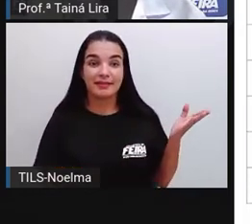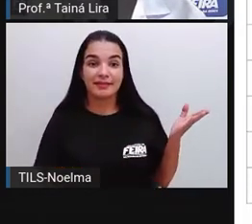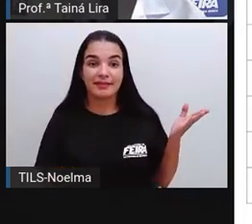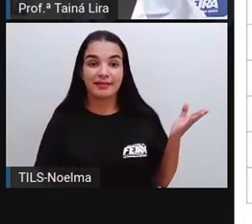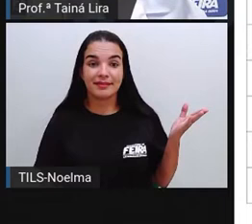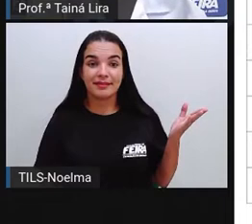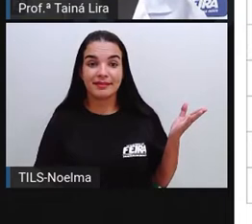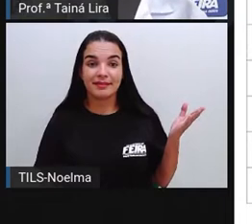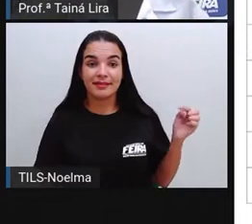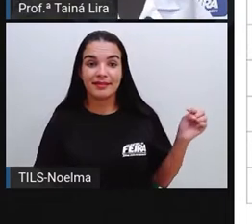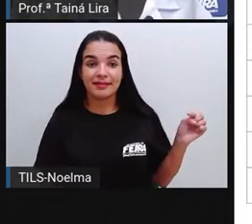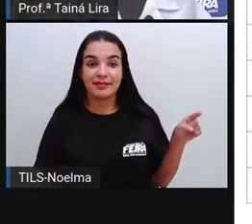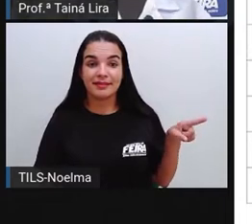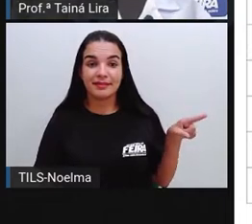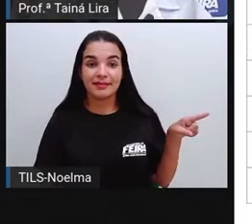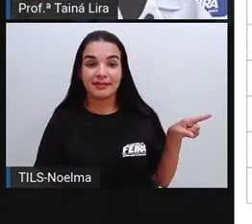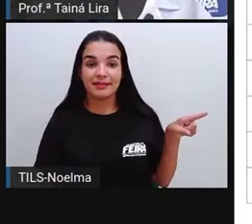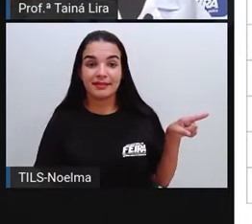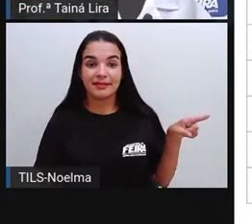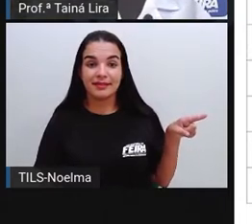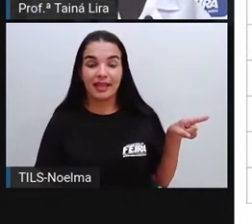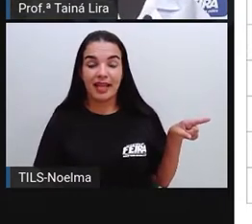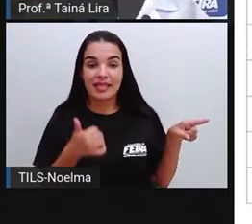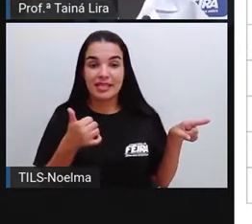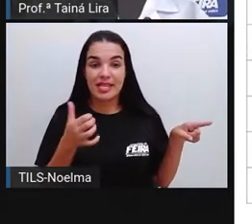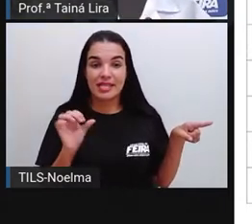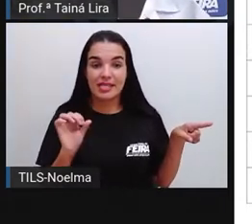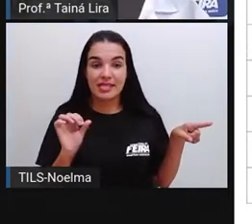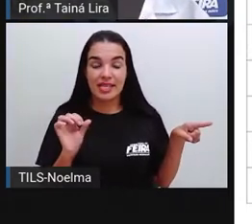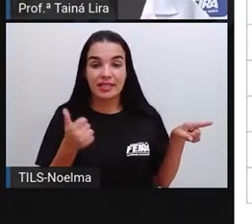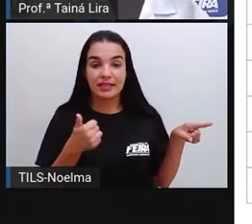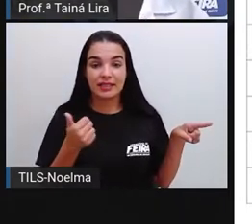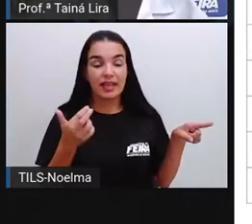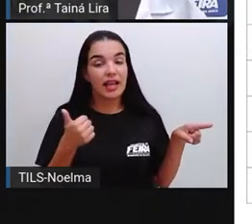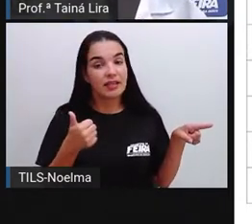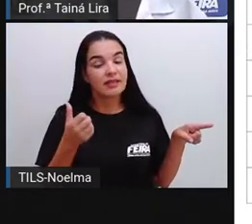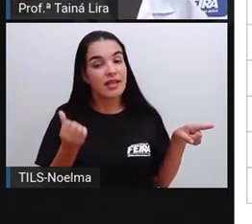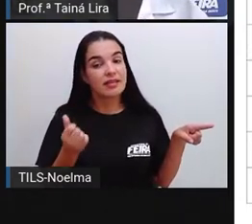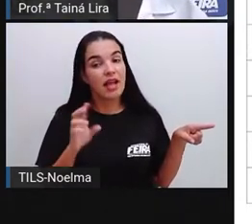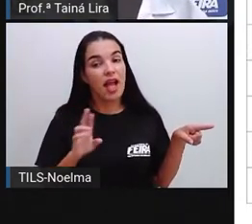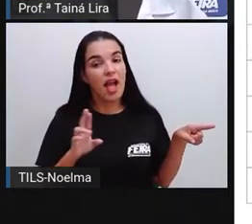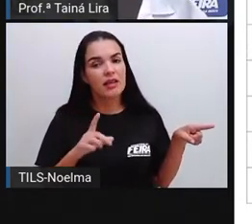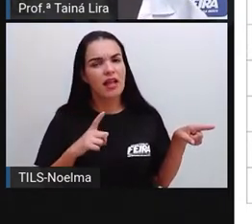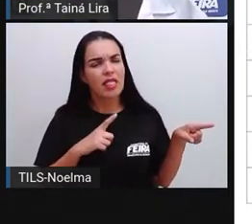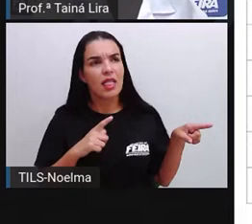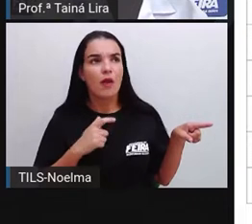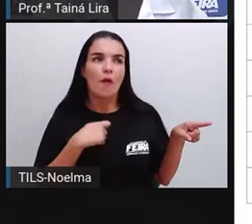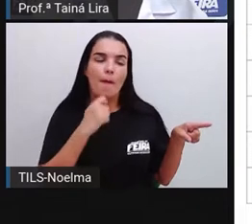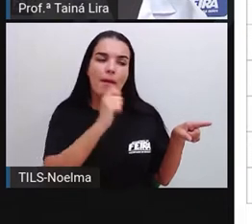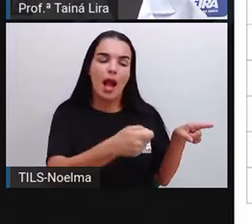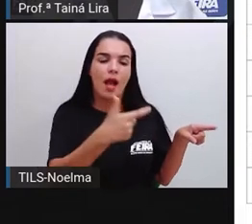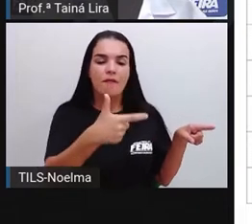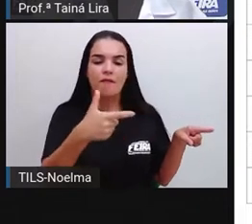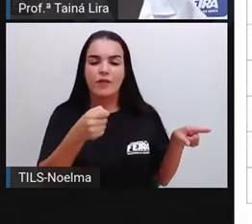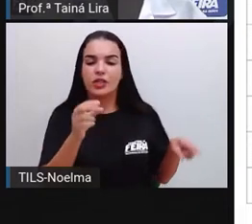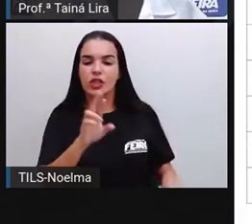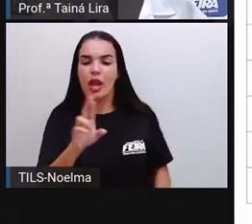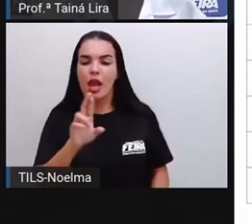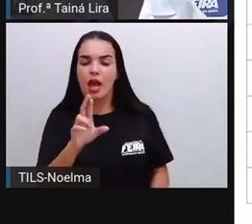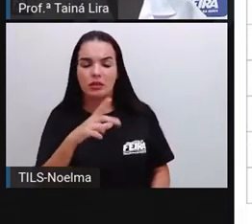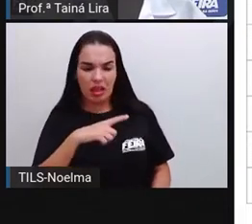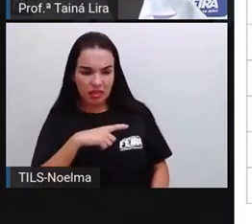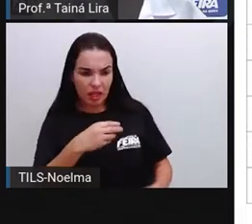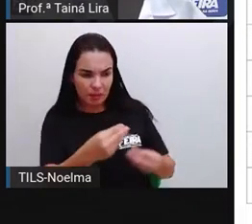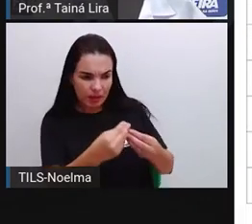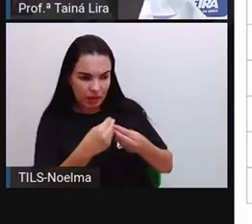tá? Mas eu vou pagar com uma nota de vinte. E aí, pró, sobra troco. Então, o que é eu vou fazer aqui?